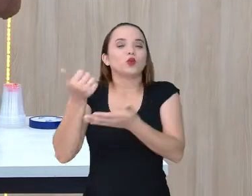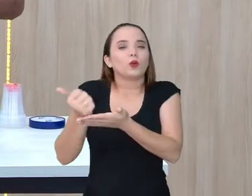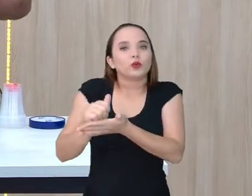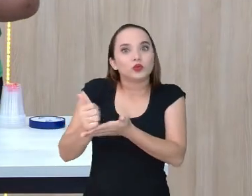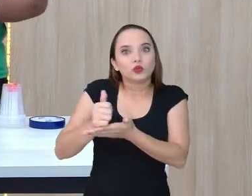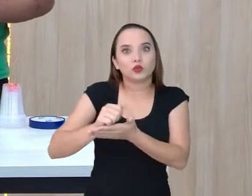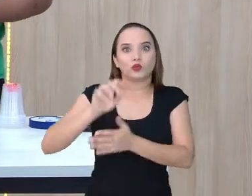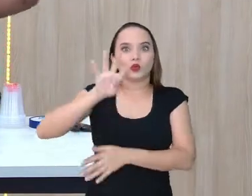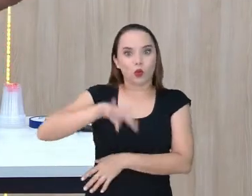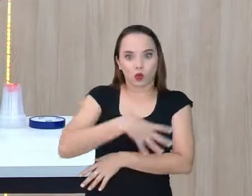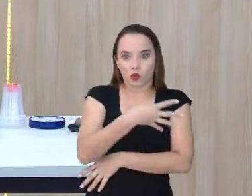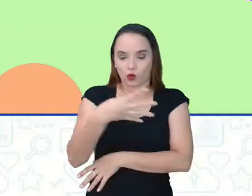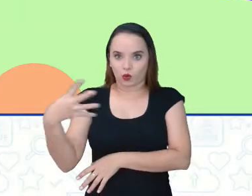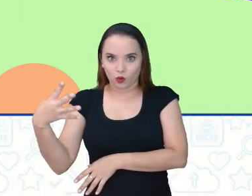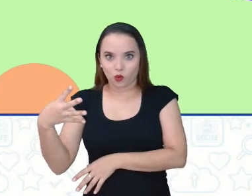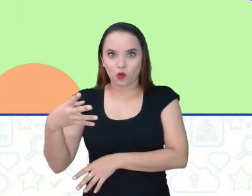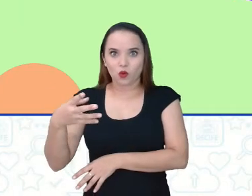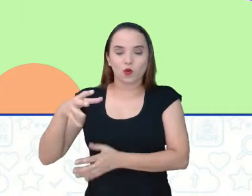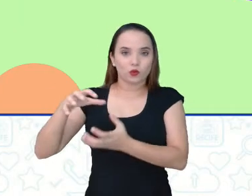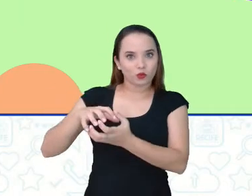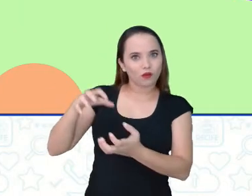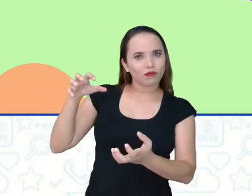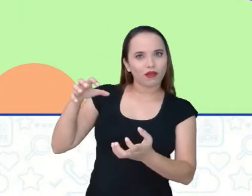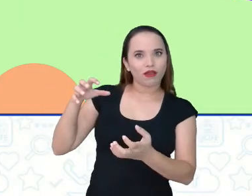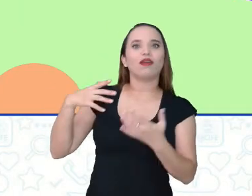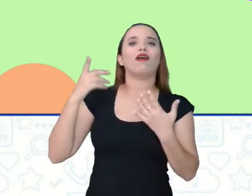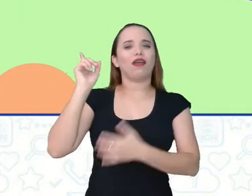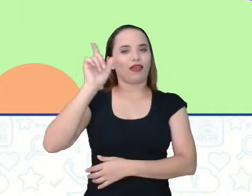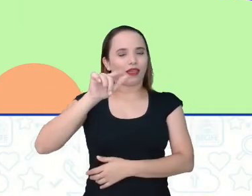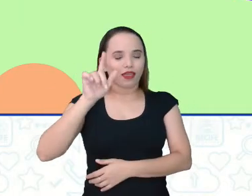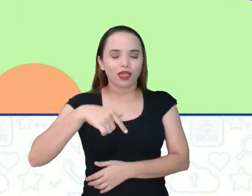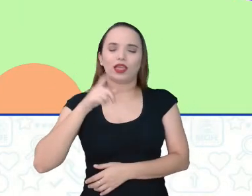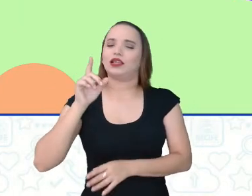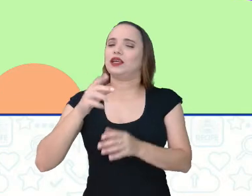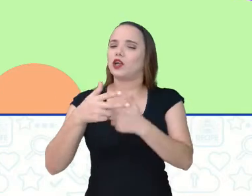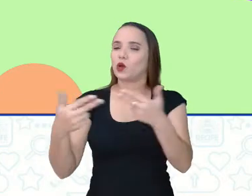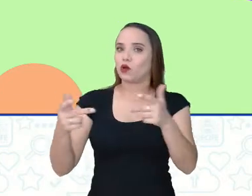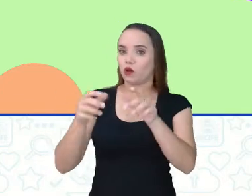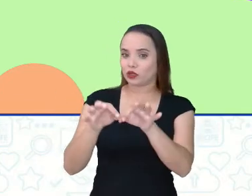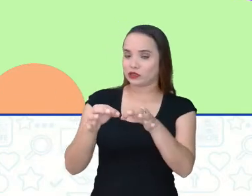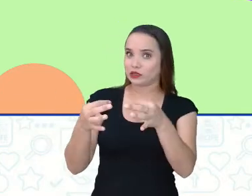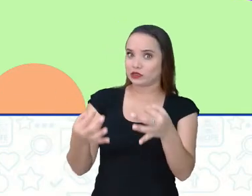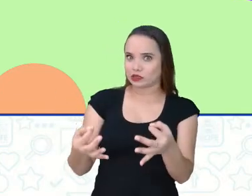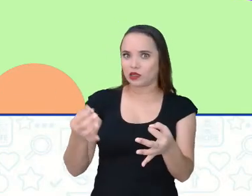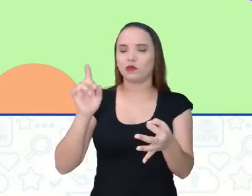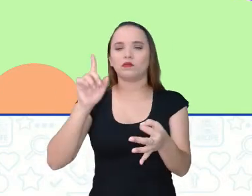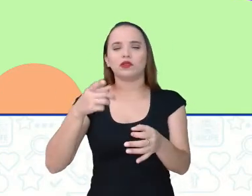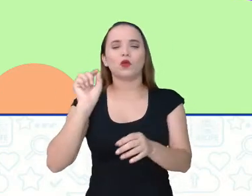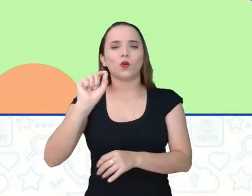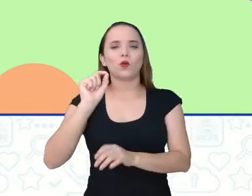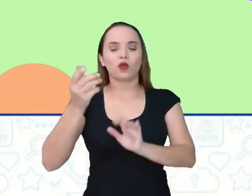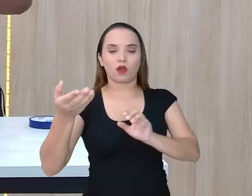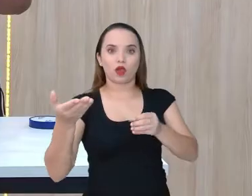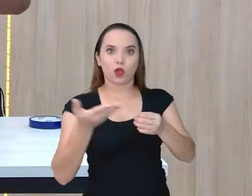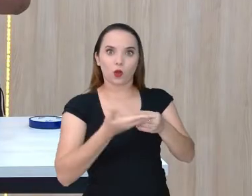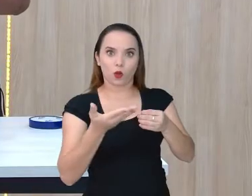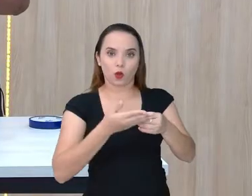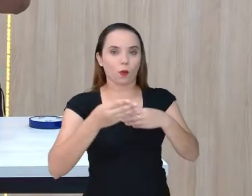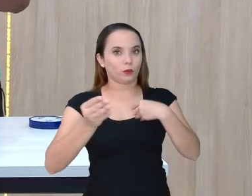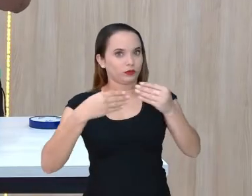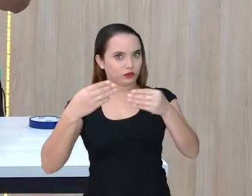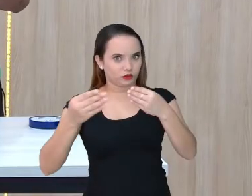que a gente vai precisar. Coisas simples, simples, simples, simples. Copos de plástico, que aqui eu peguei copos